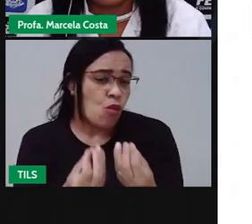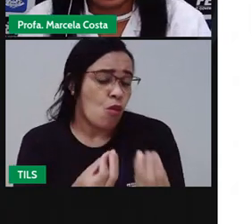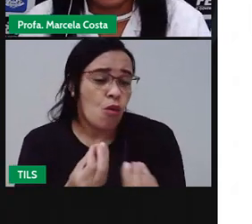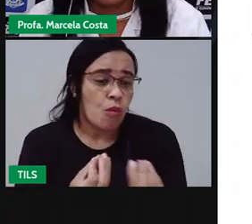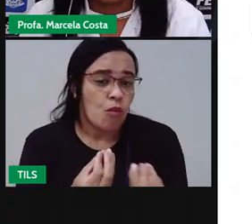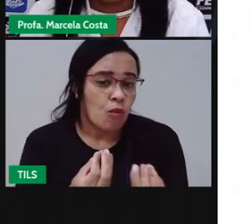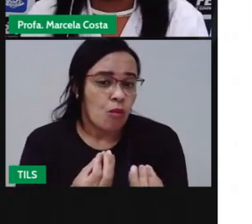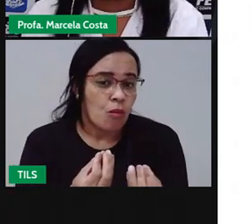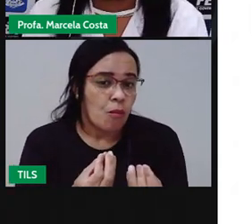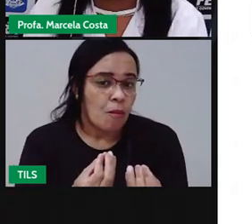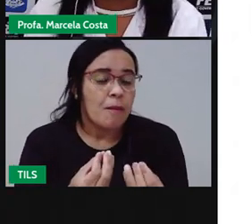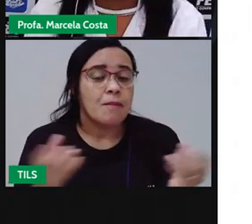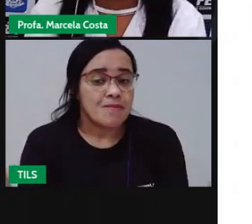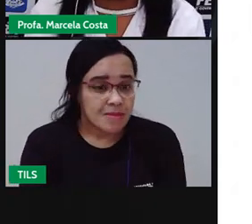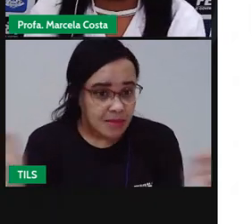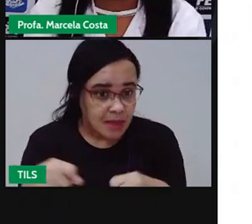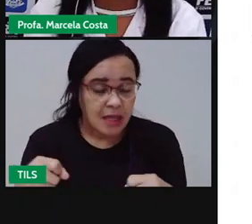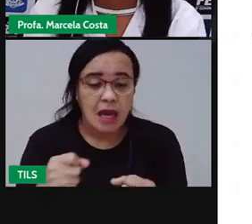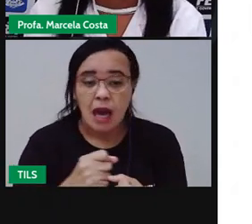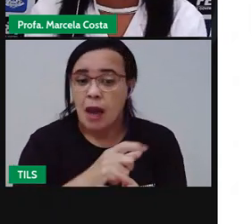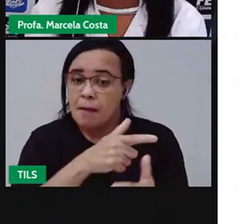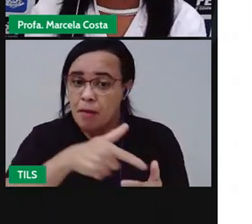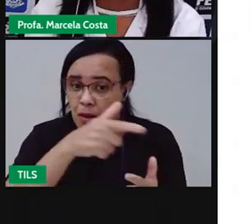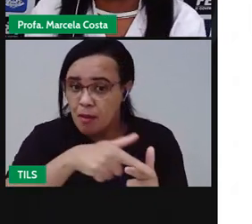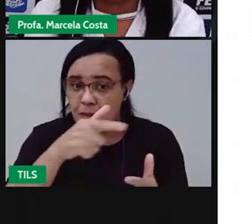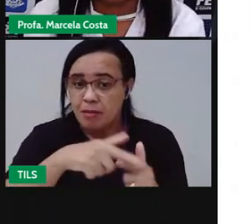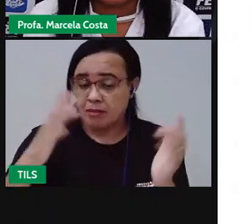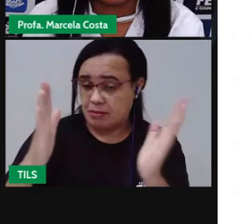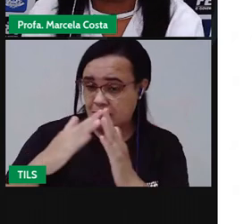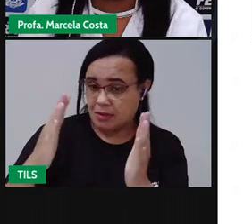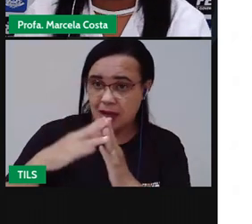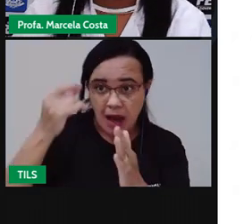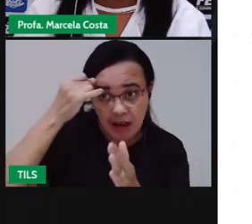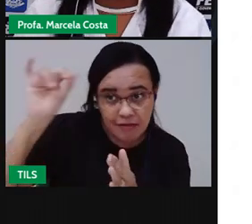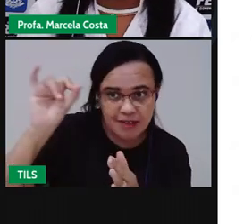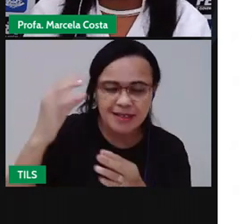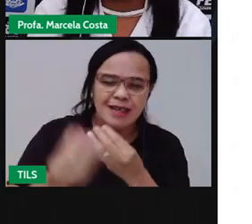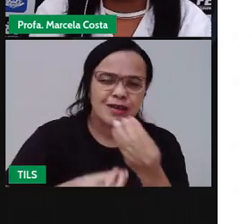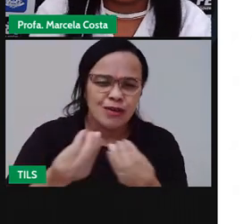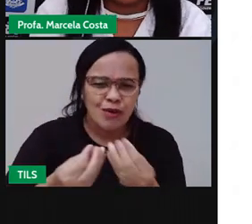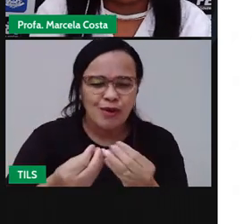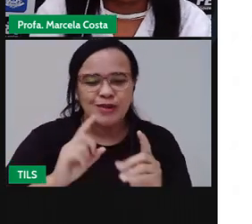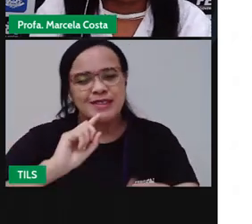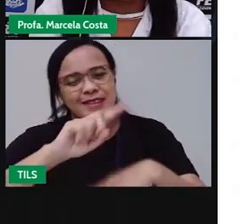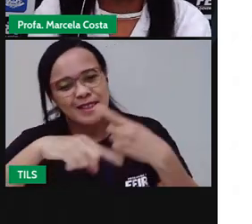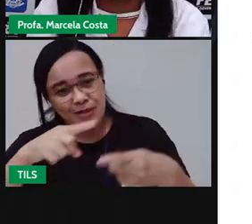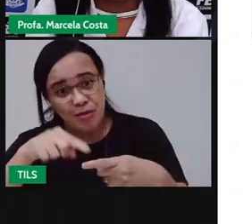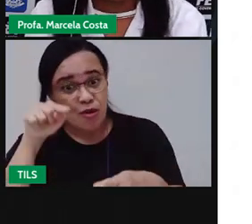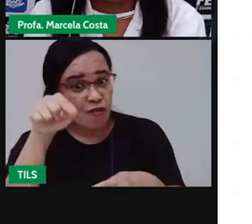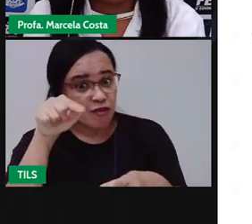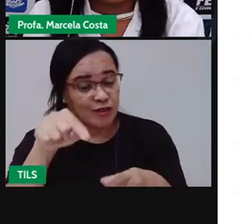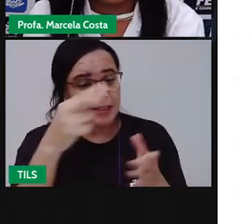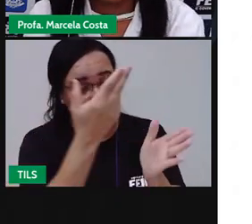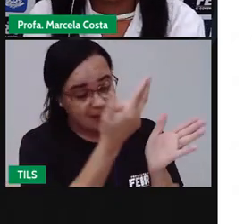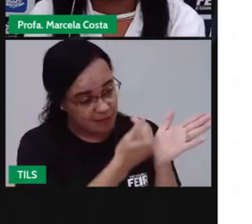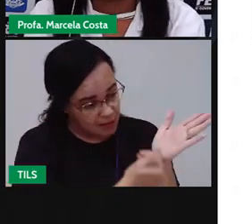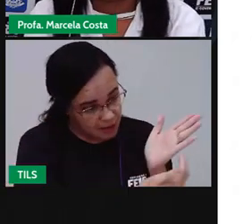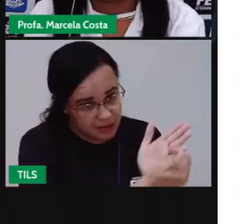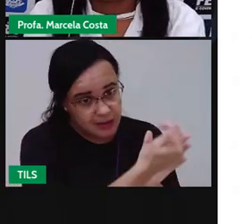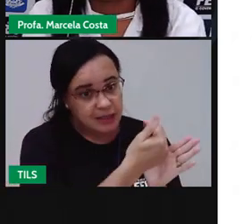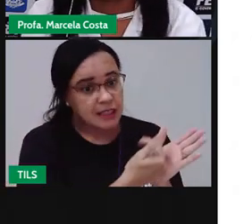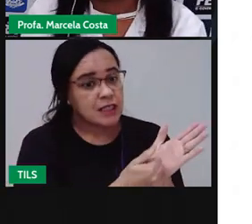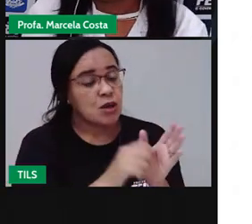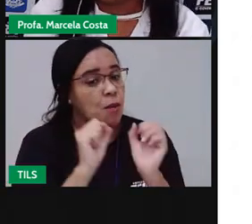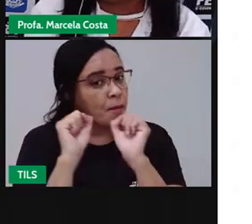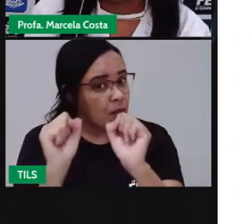registrar as suas estratégias, suas hipóteses, por meio de um desenho ou em escrita.